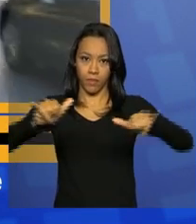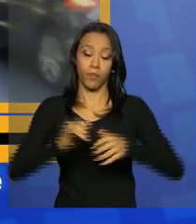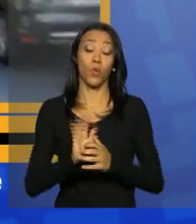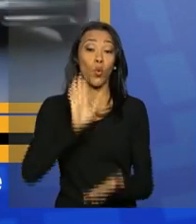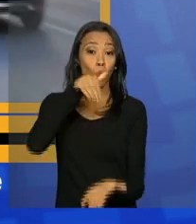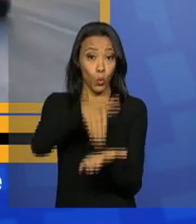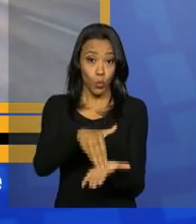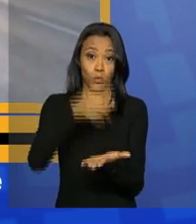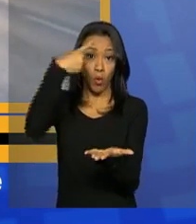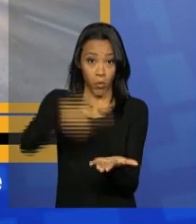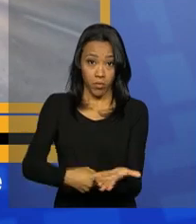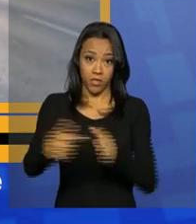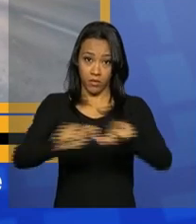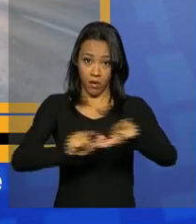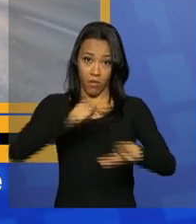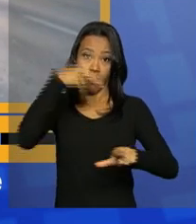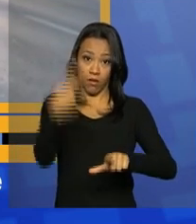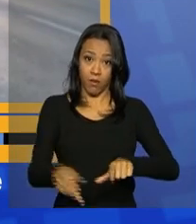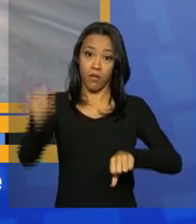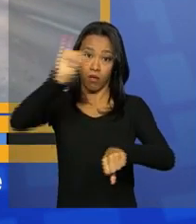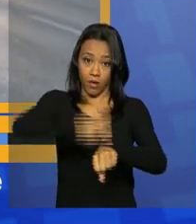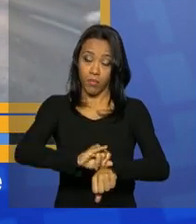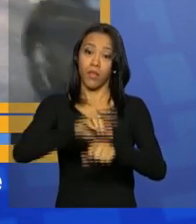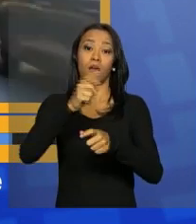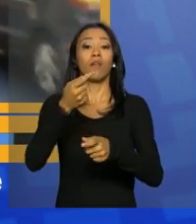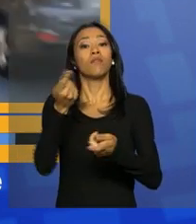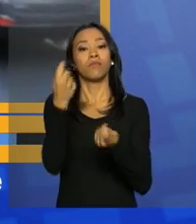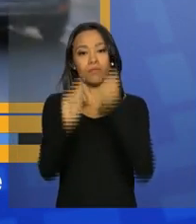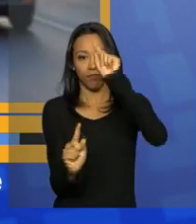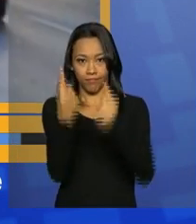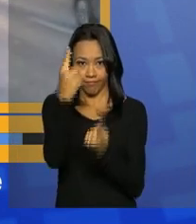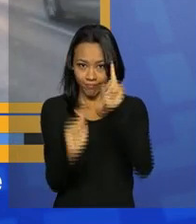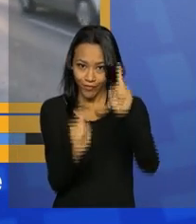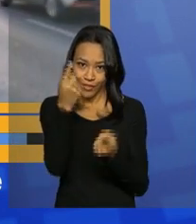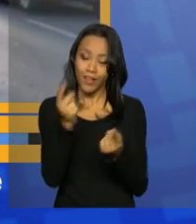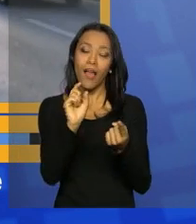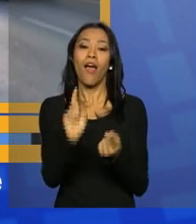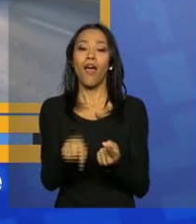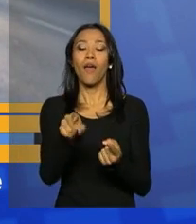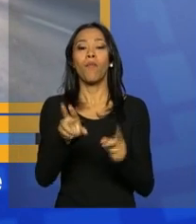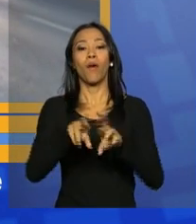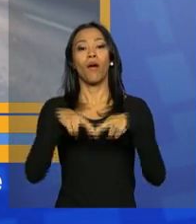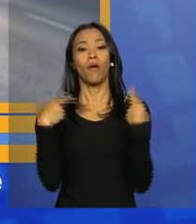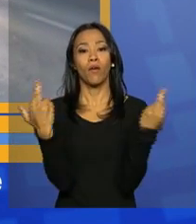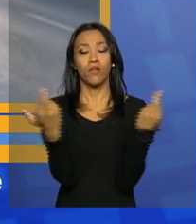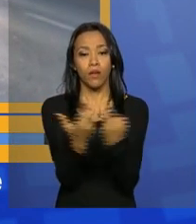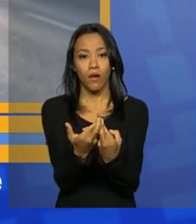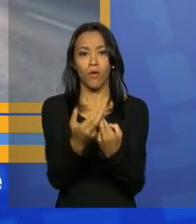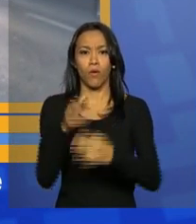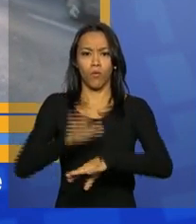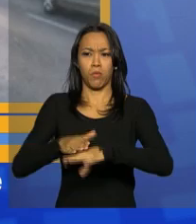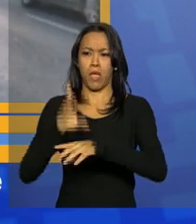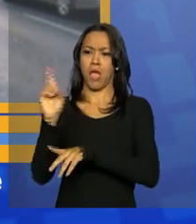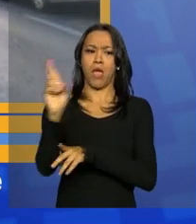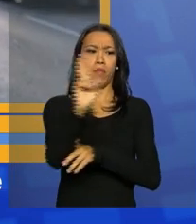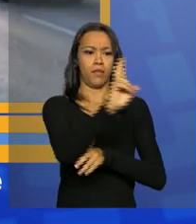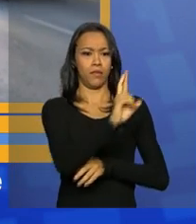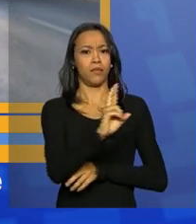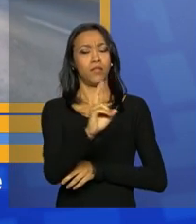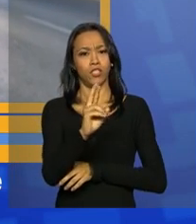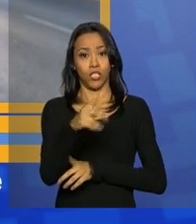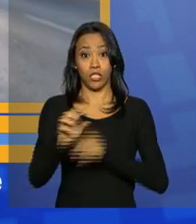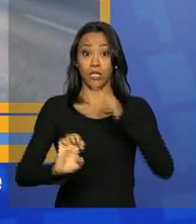compromisso da presidenta Dilma Rousseff aqui em Santiago, nesta sexta-feira, é uma reunião com representantes de empresas brasileiras